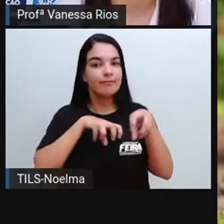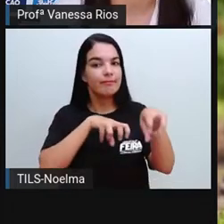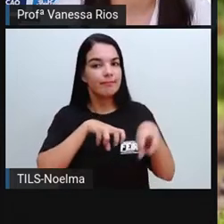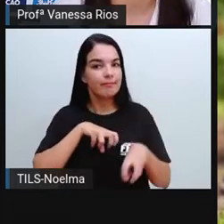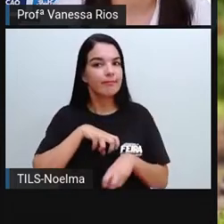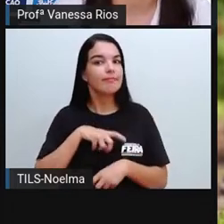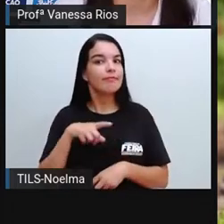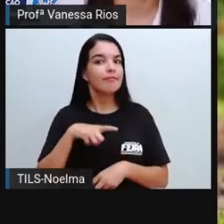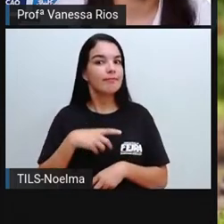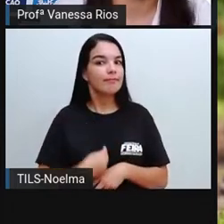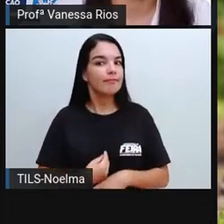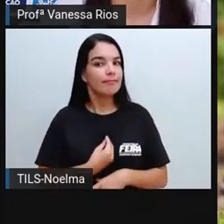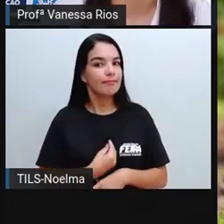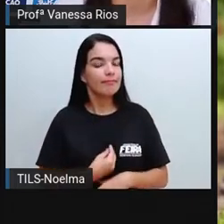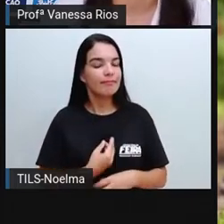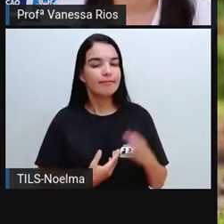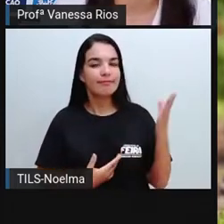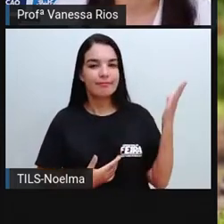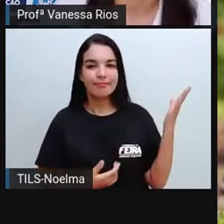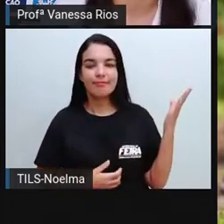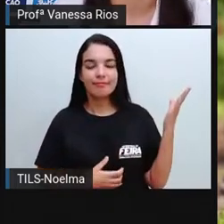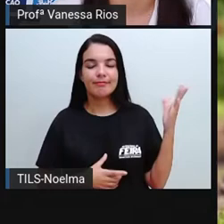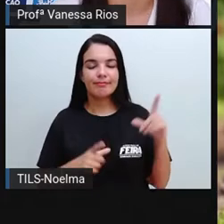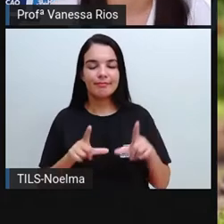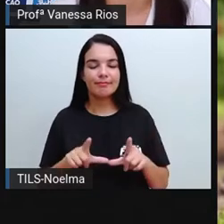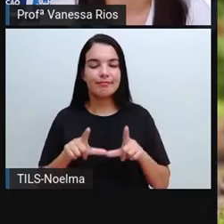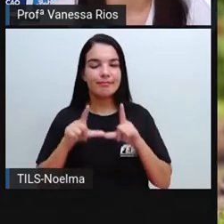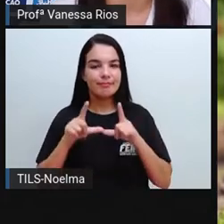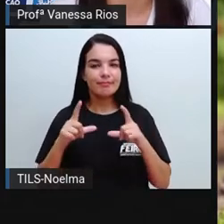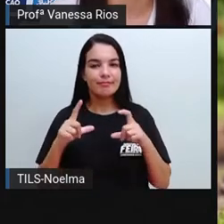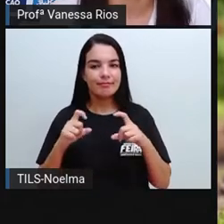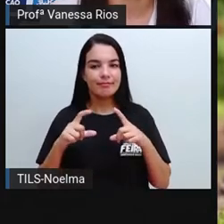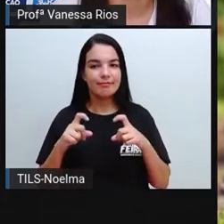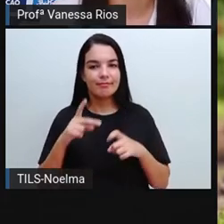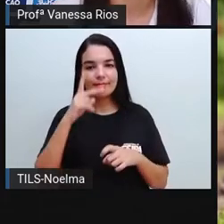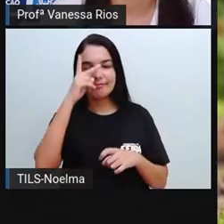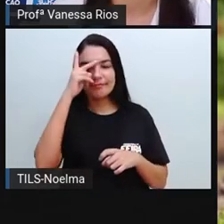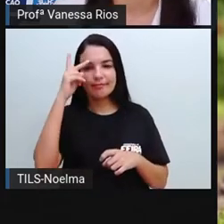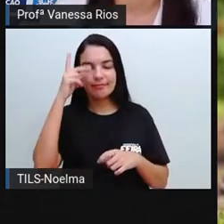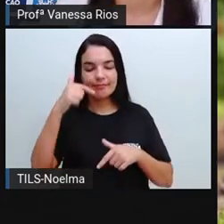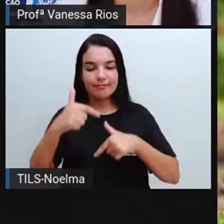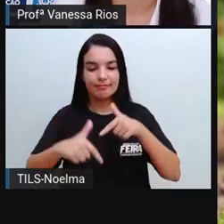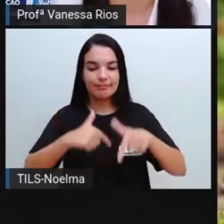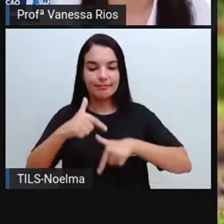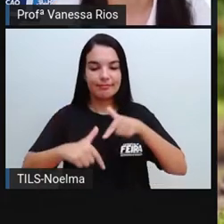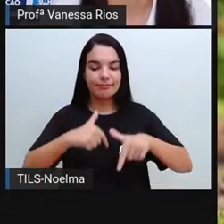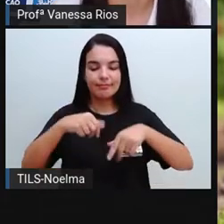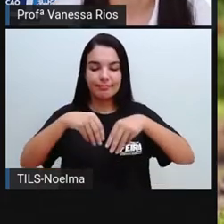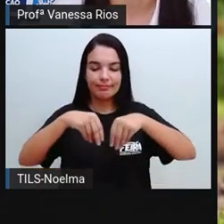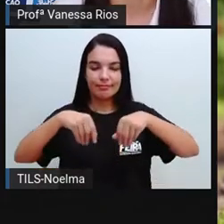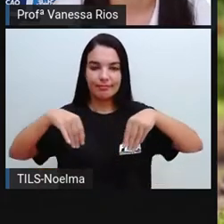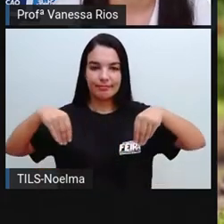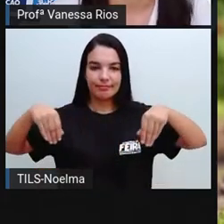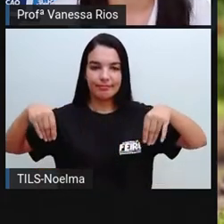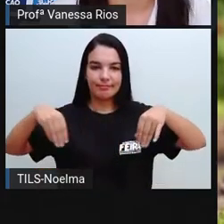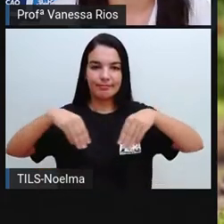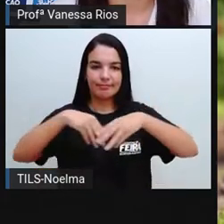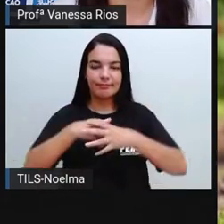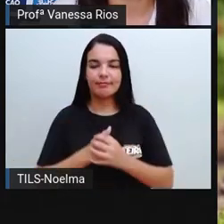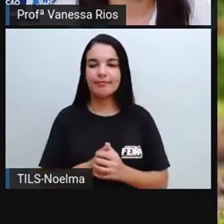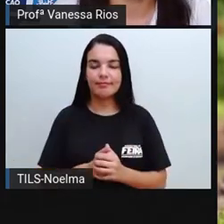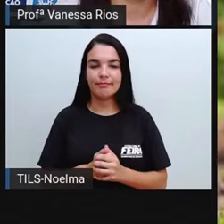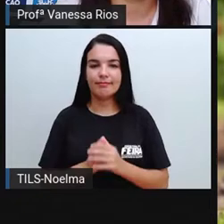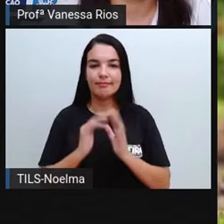aí mostrando essa imagem, não é? De um agricultor, de uma pessoa lidando com a terra, já que a gente observou na